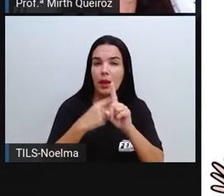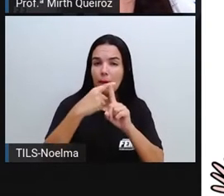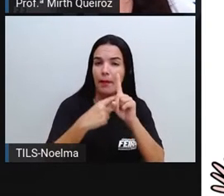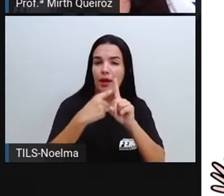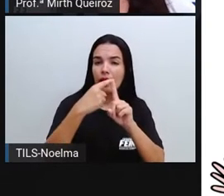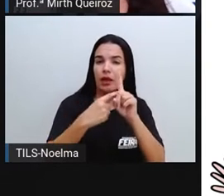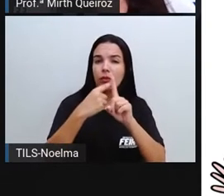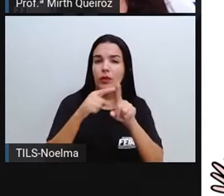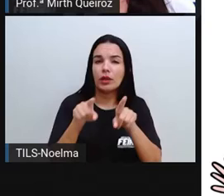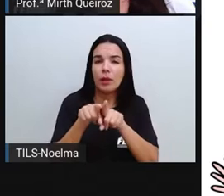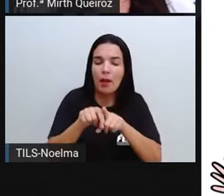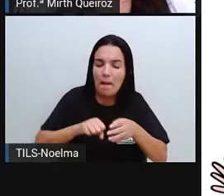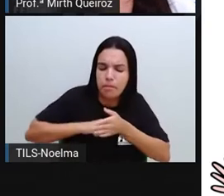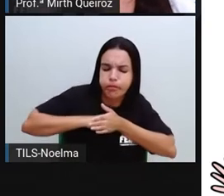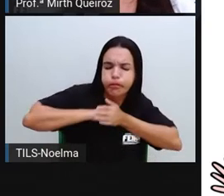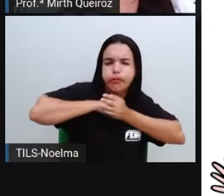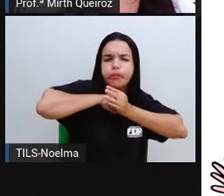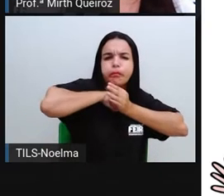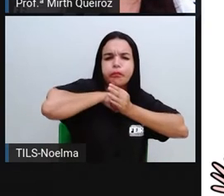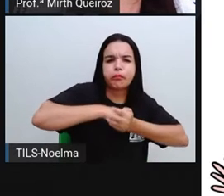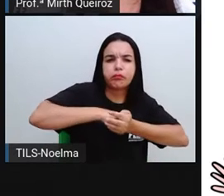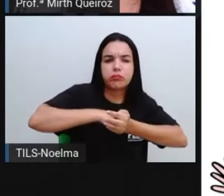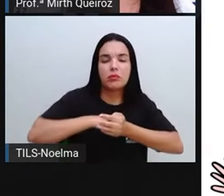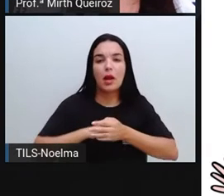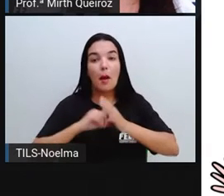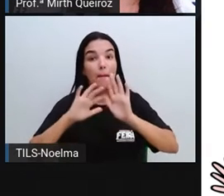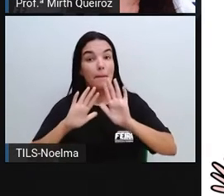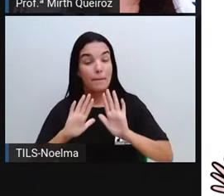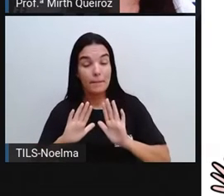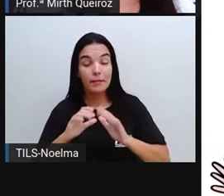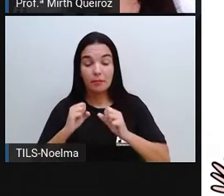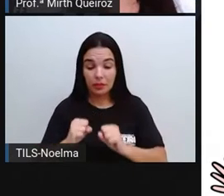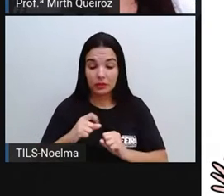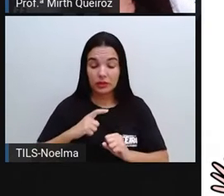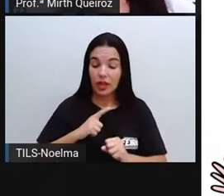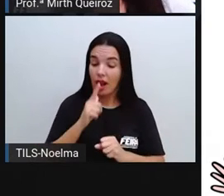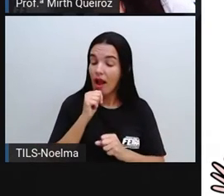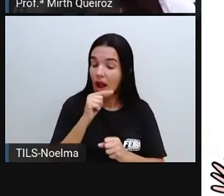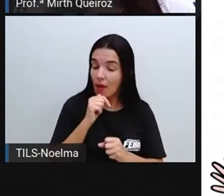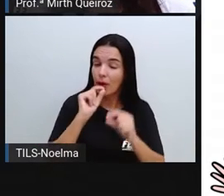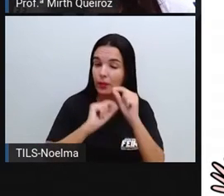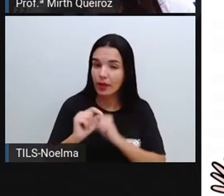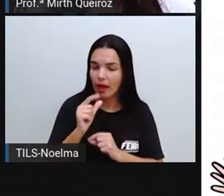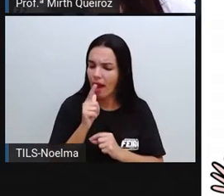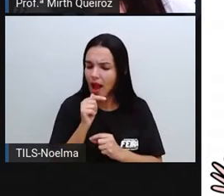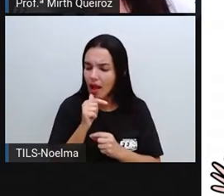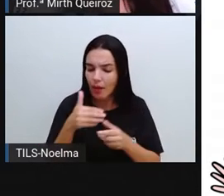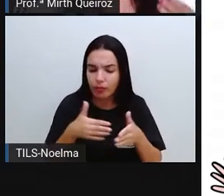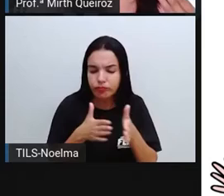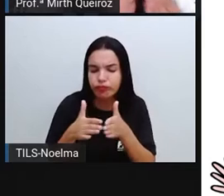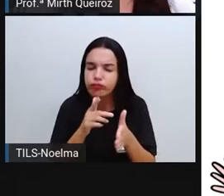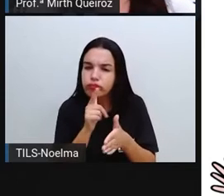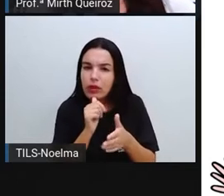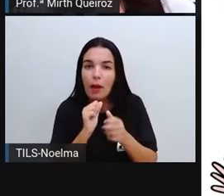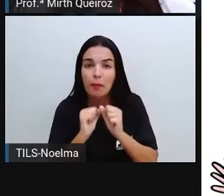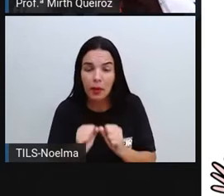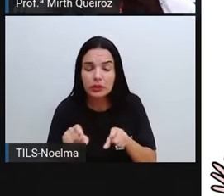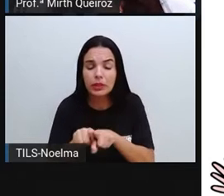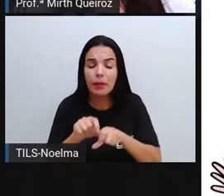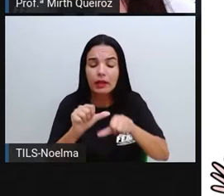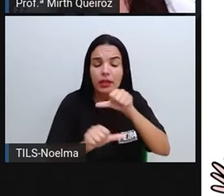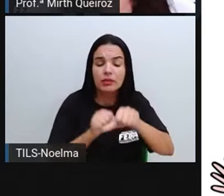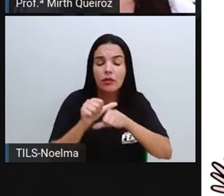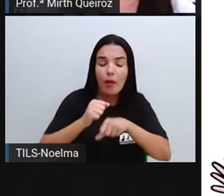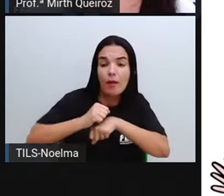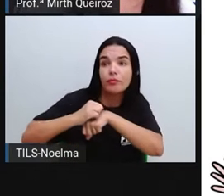e a pressão. Então, nós podemos ter a água no estado do líquido e transformá-la em estado gasoso ou em estado